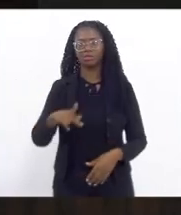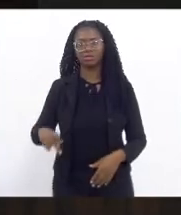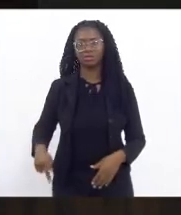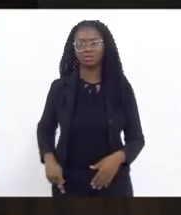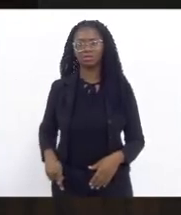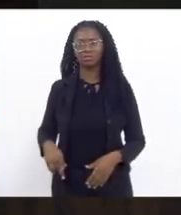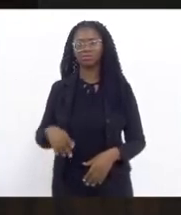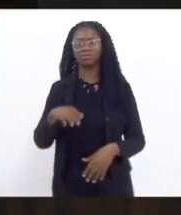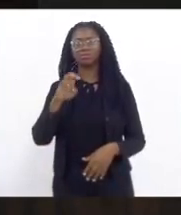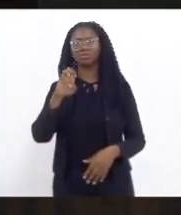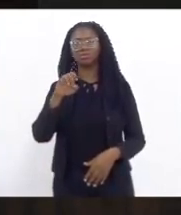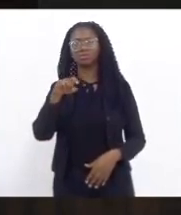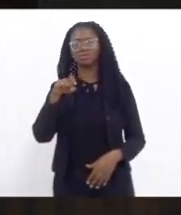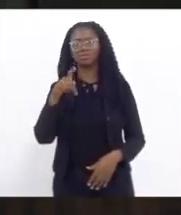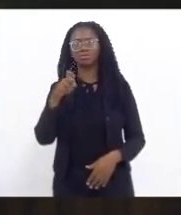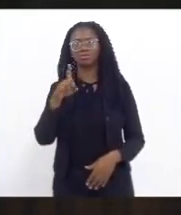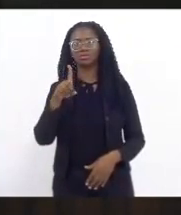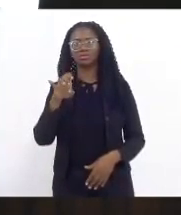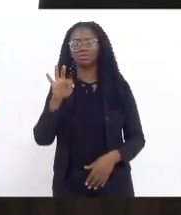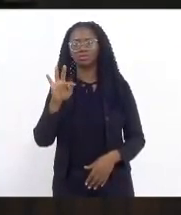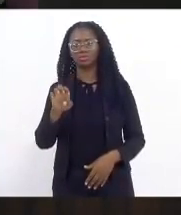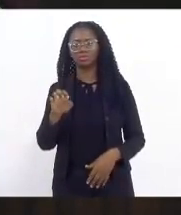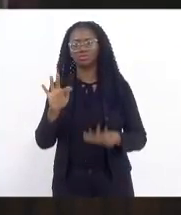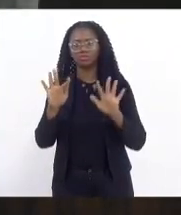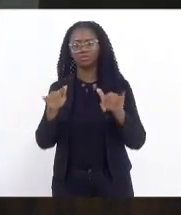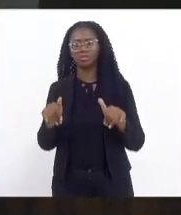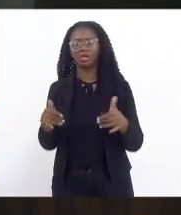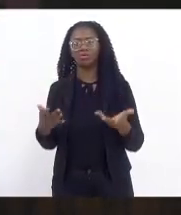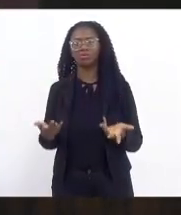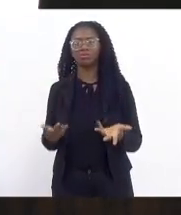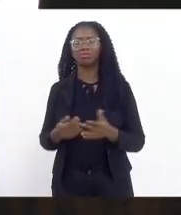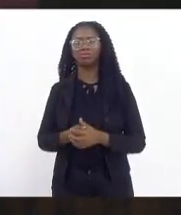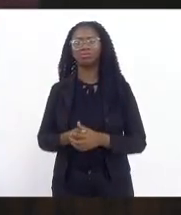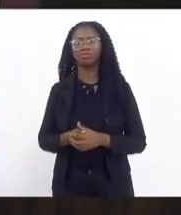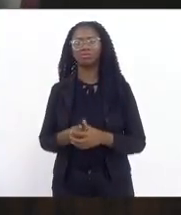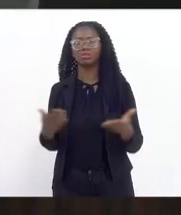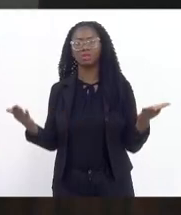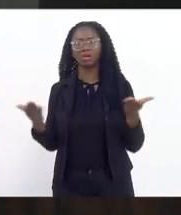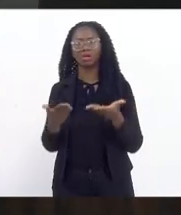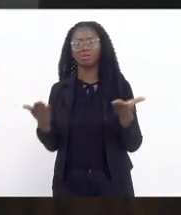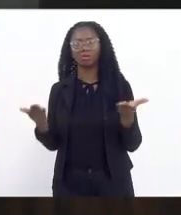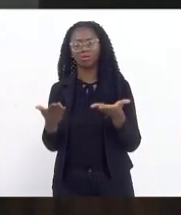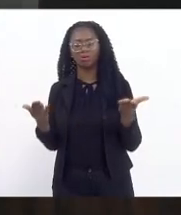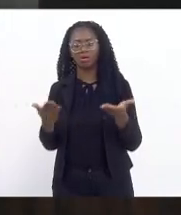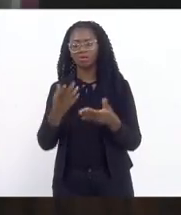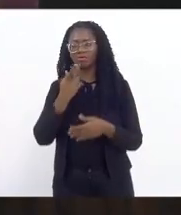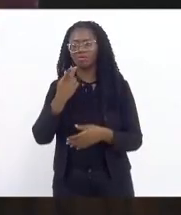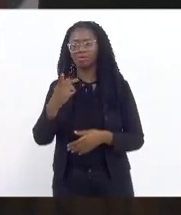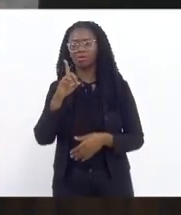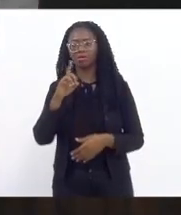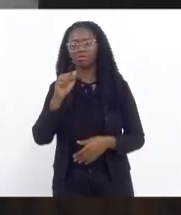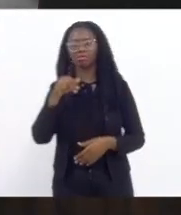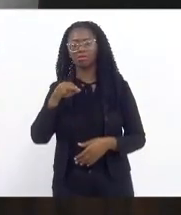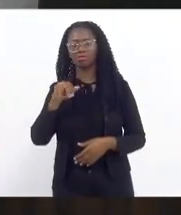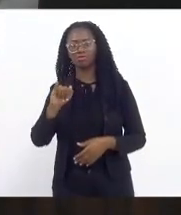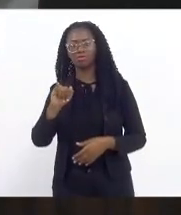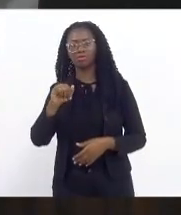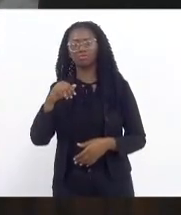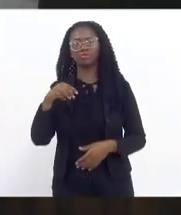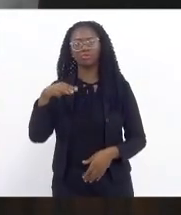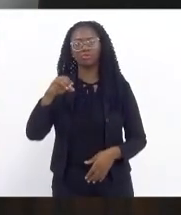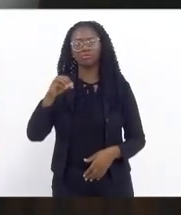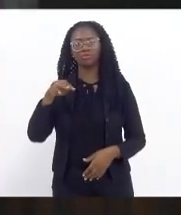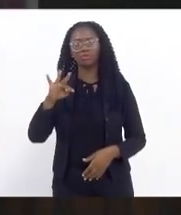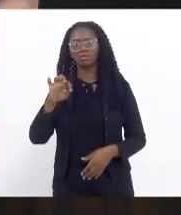expediente final e dizer a deputada Dani Monteiro que sua sugestão está